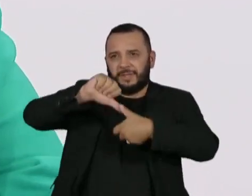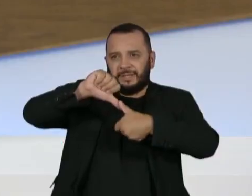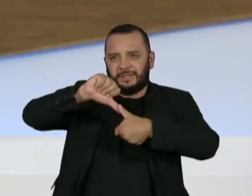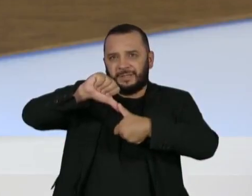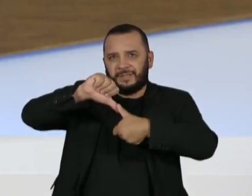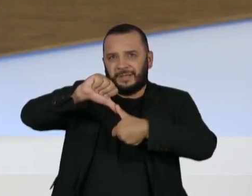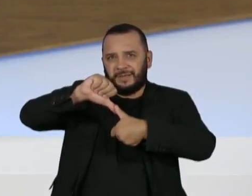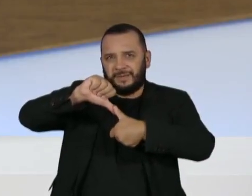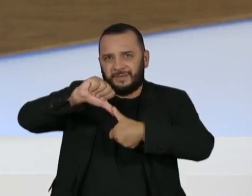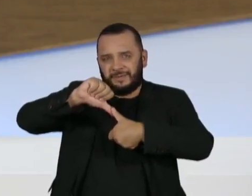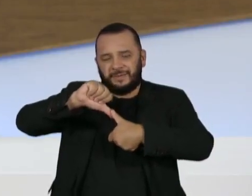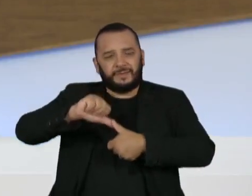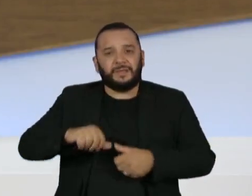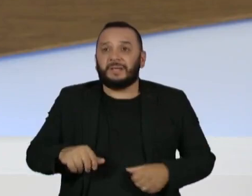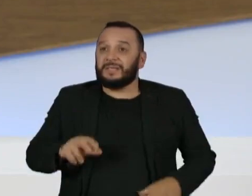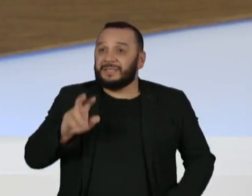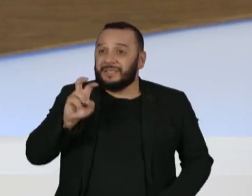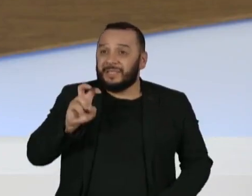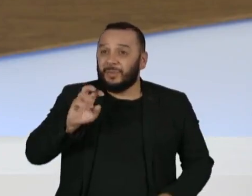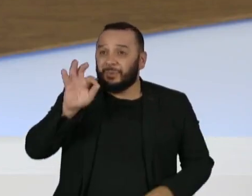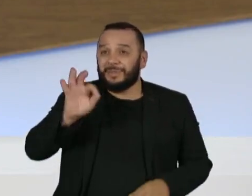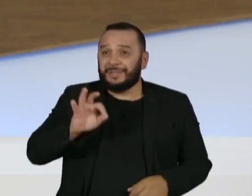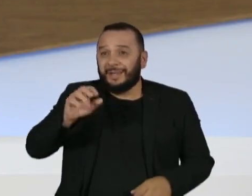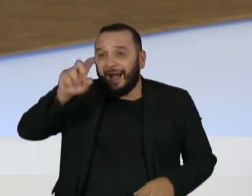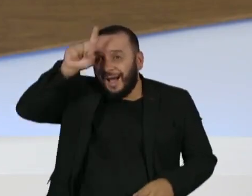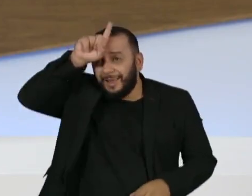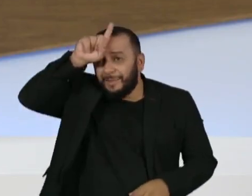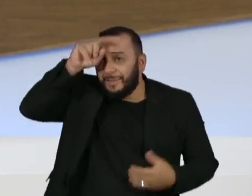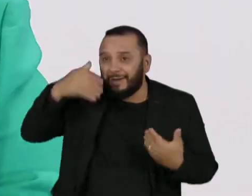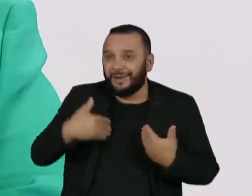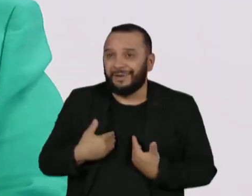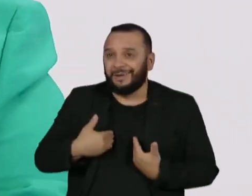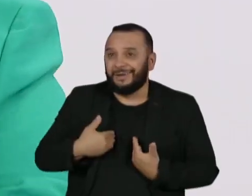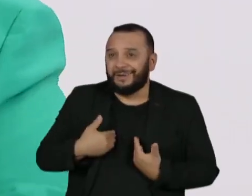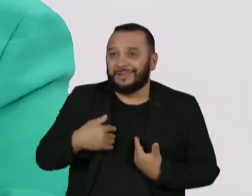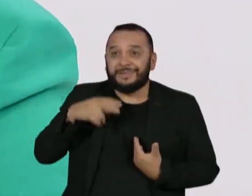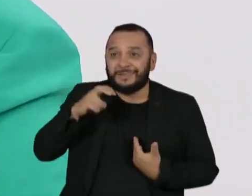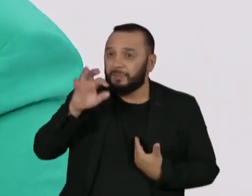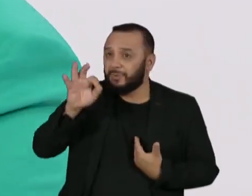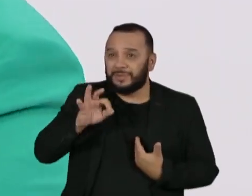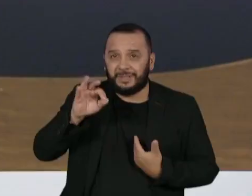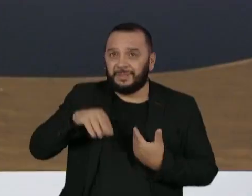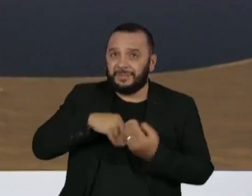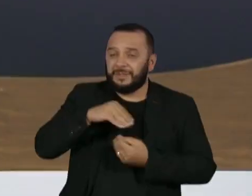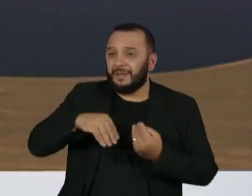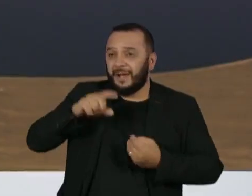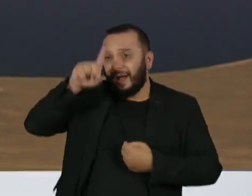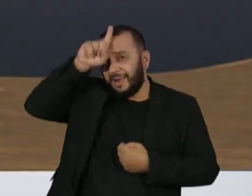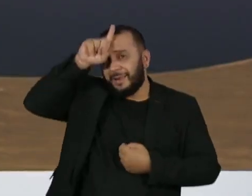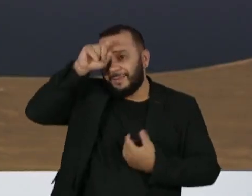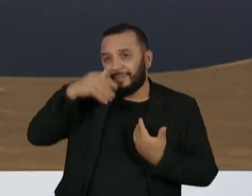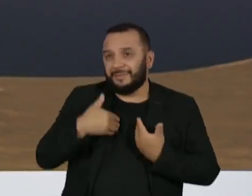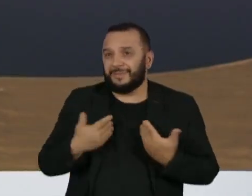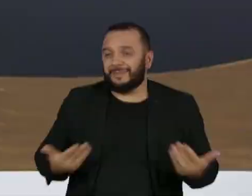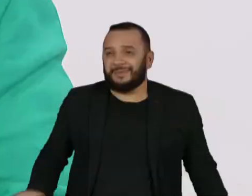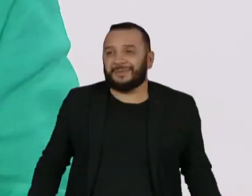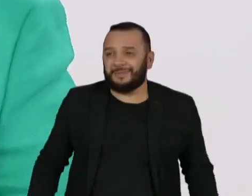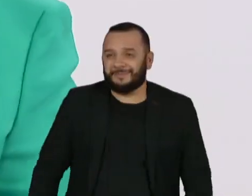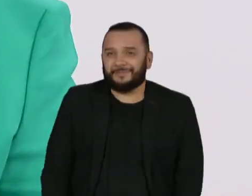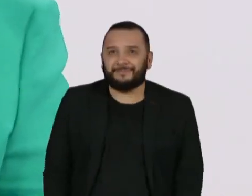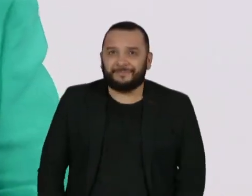5% de alemã. Isso mesmo. É. Por isso que eu gosto da cervejinha. Viva a Alemanha.